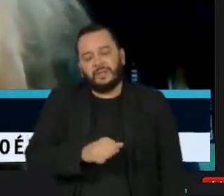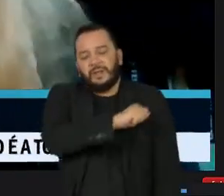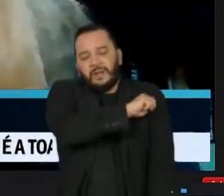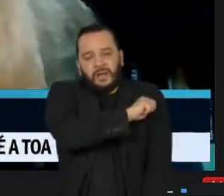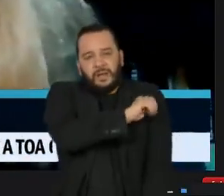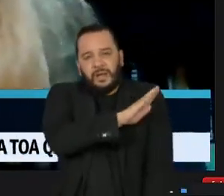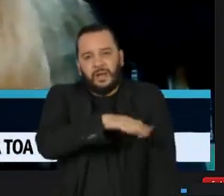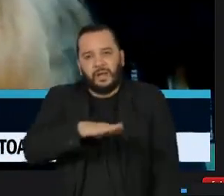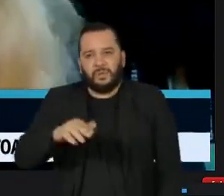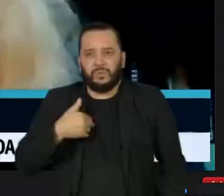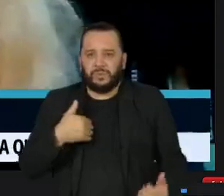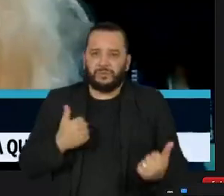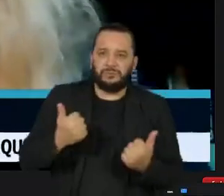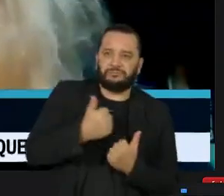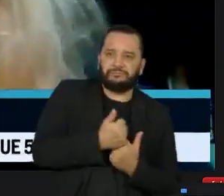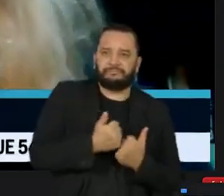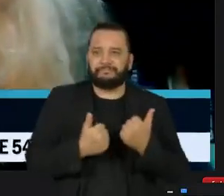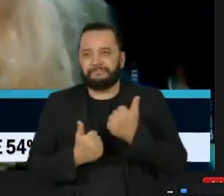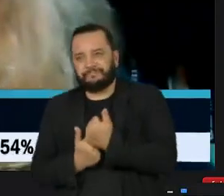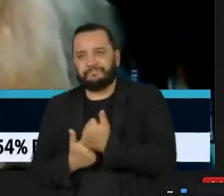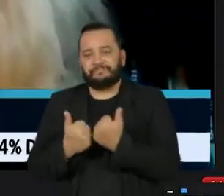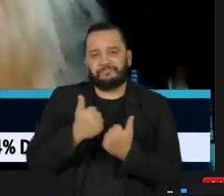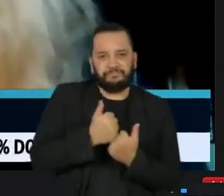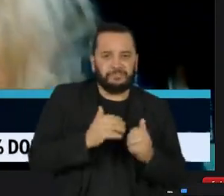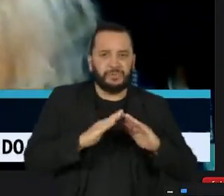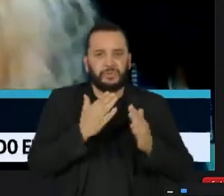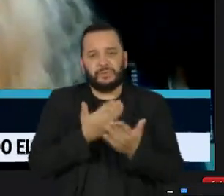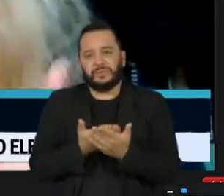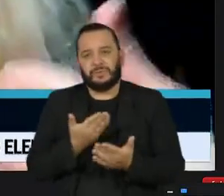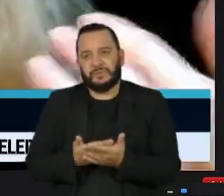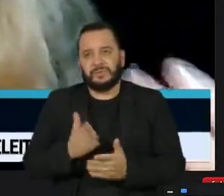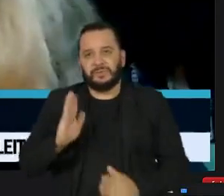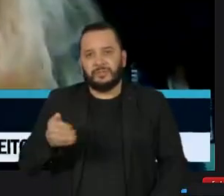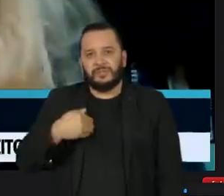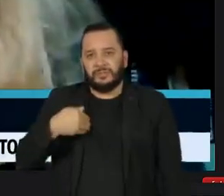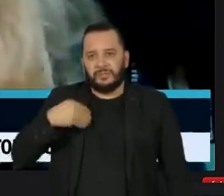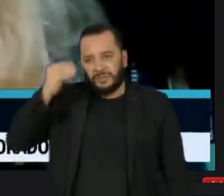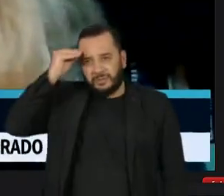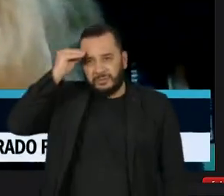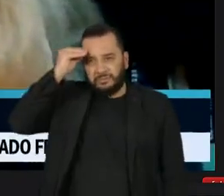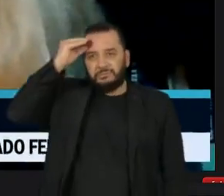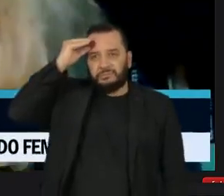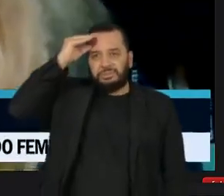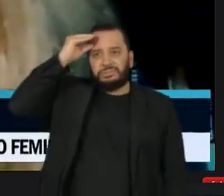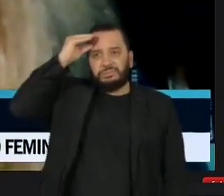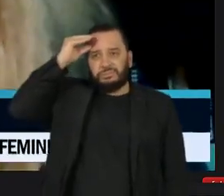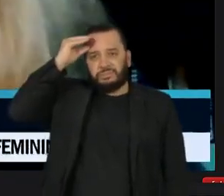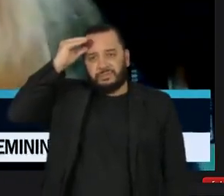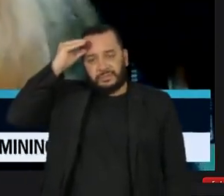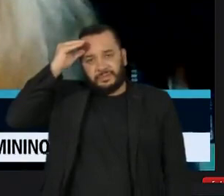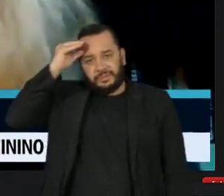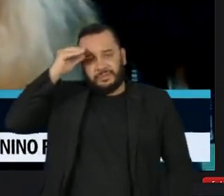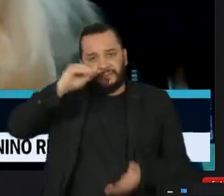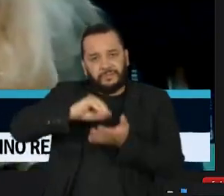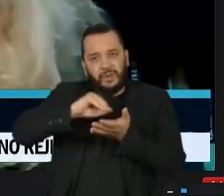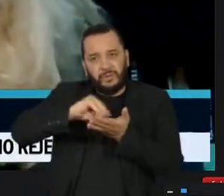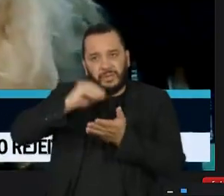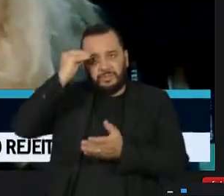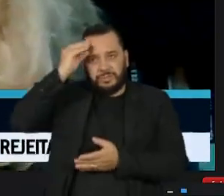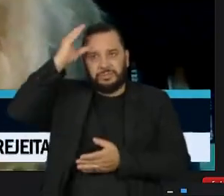evidentemente que as perdas escalaram. A desigualdade educacional aumentou muito